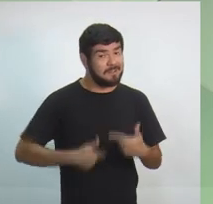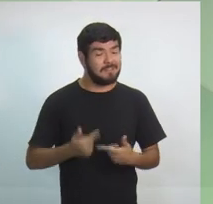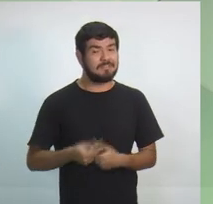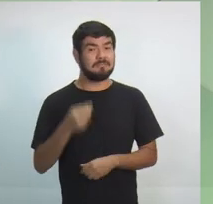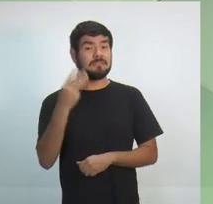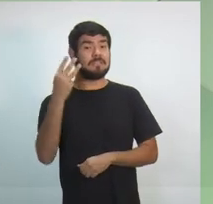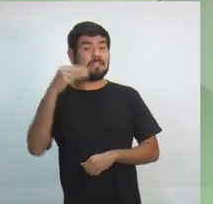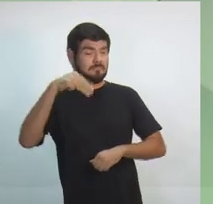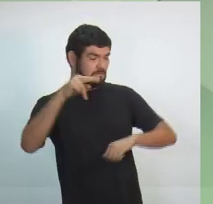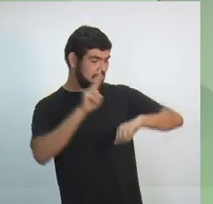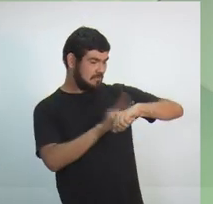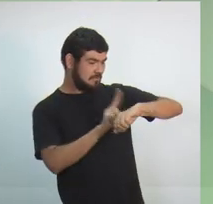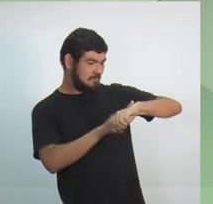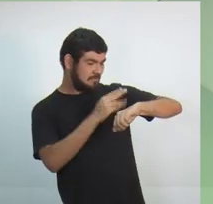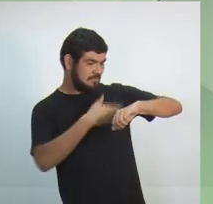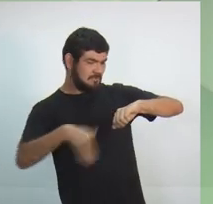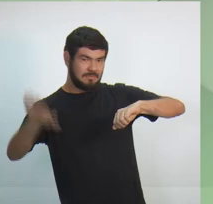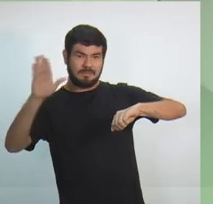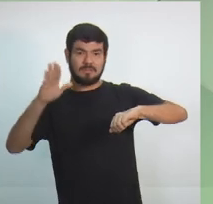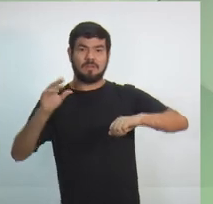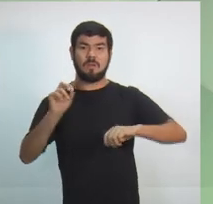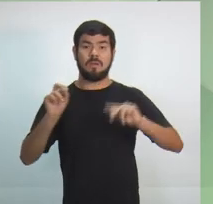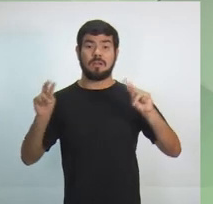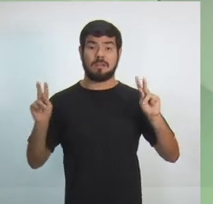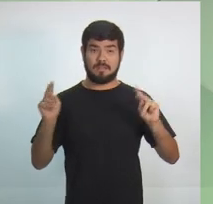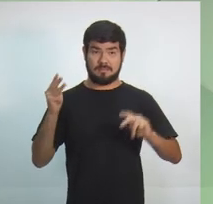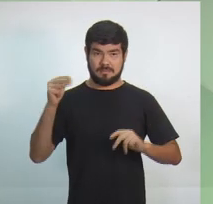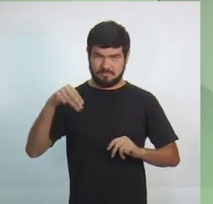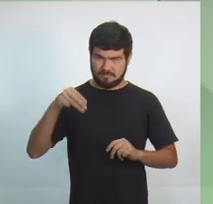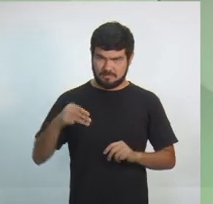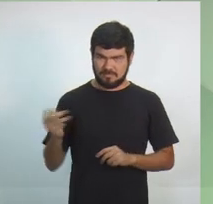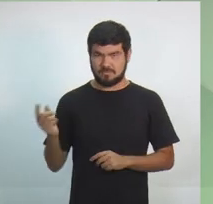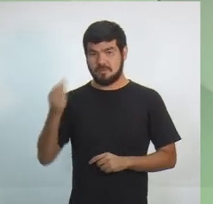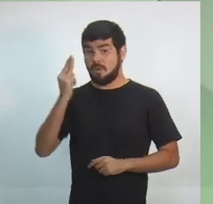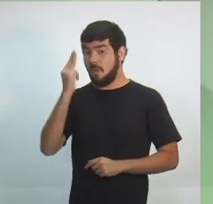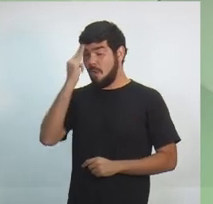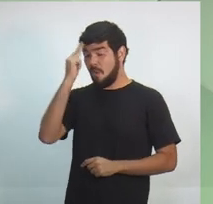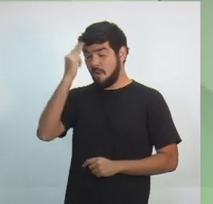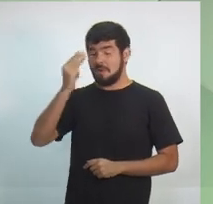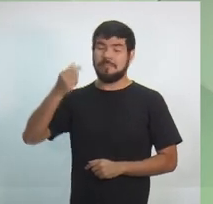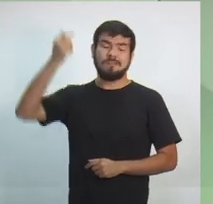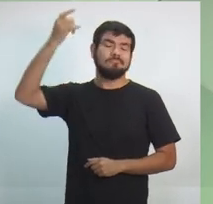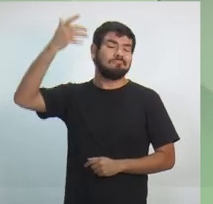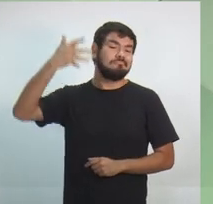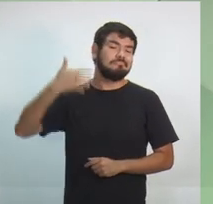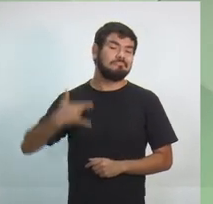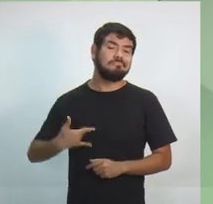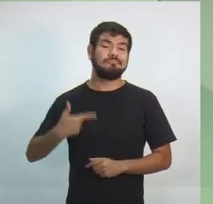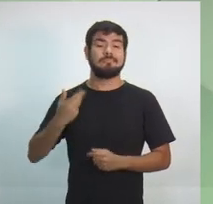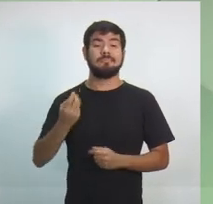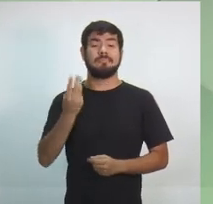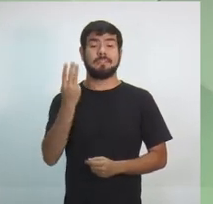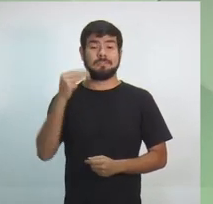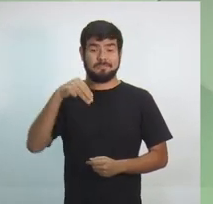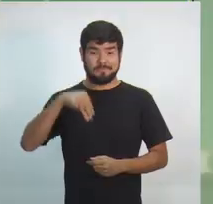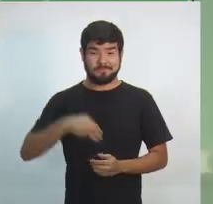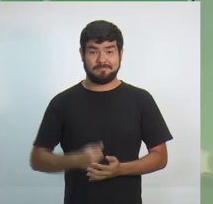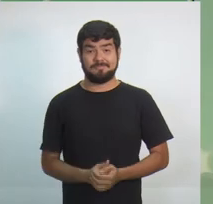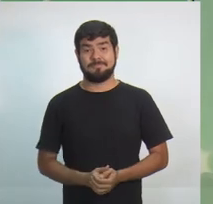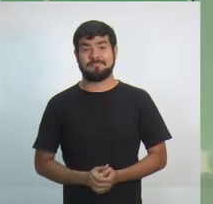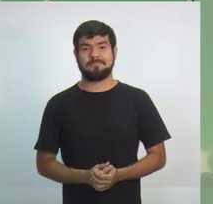seu televisor, no retorno. Ok, três minutos. Candidato Omar Aziz, do PSD. O senhor tem três minutos.